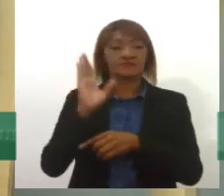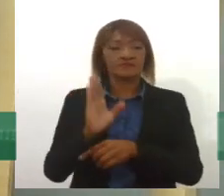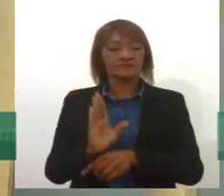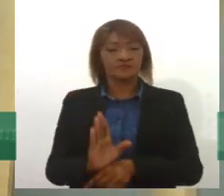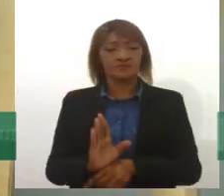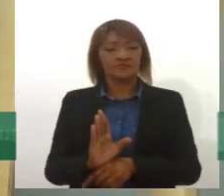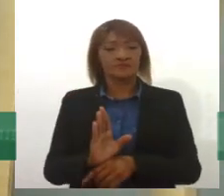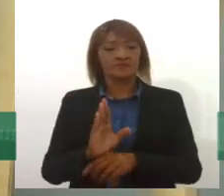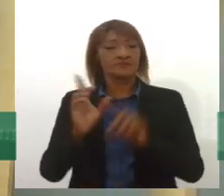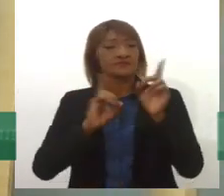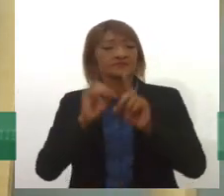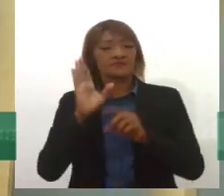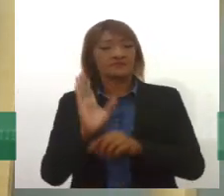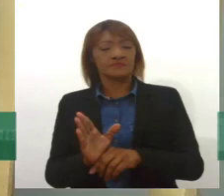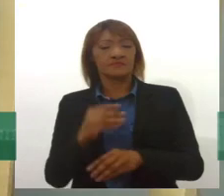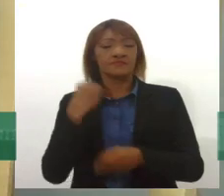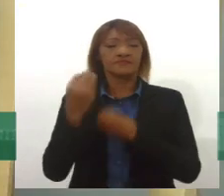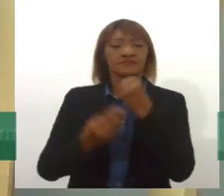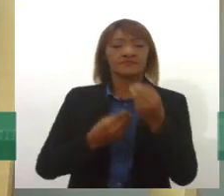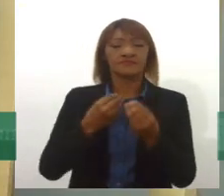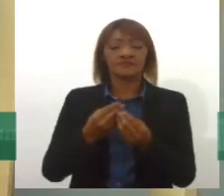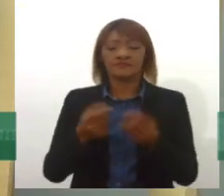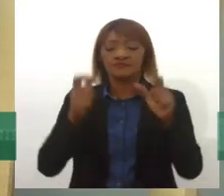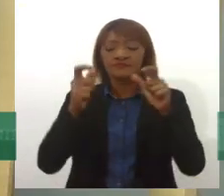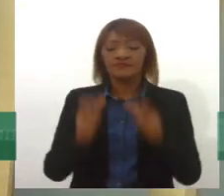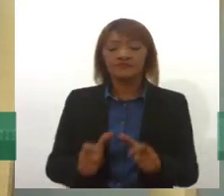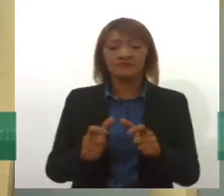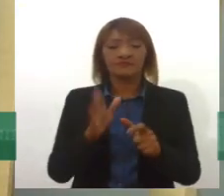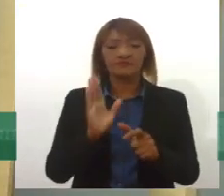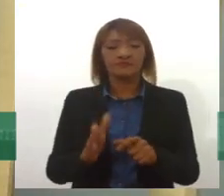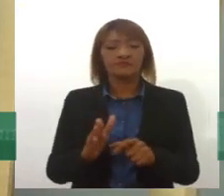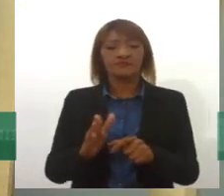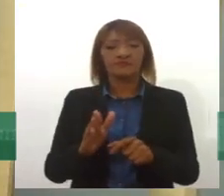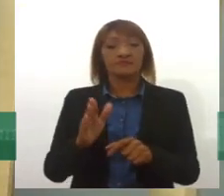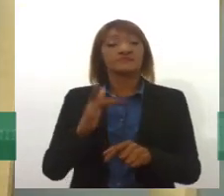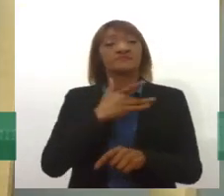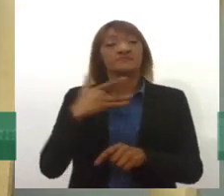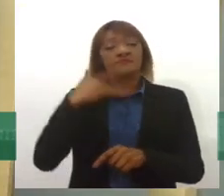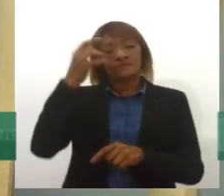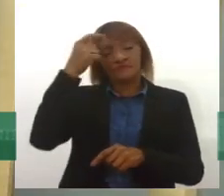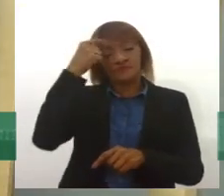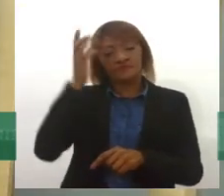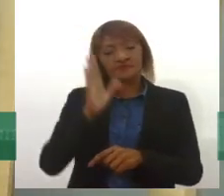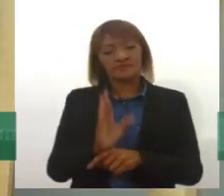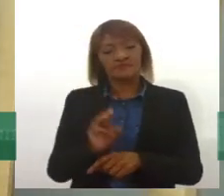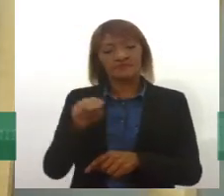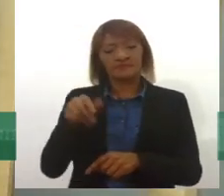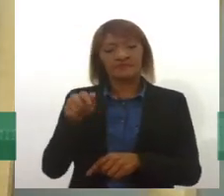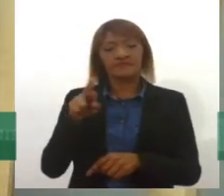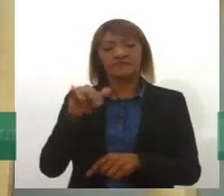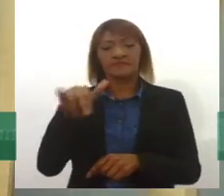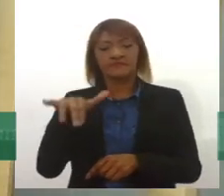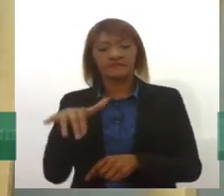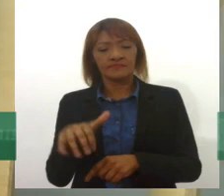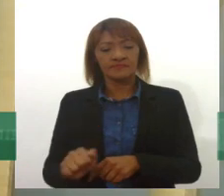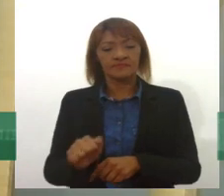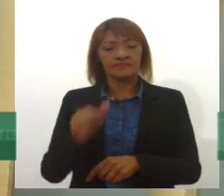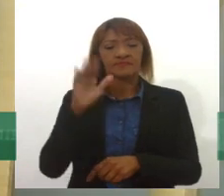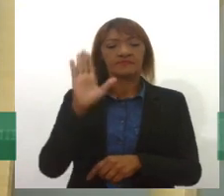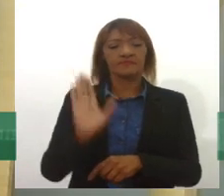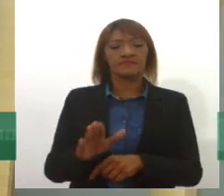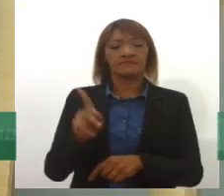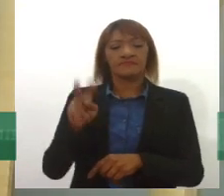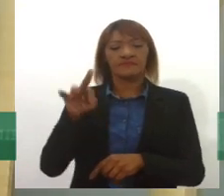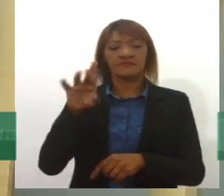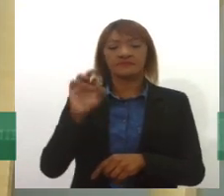e investimentos nacionais e locais para a saúde mental. Com a participação de Mayrla Protásio, psicóloga e assessora da